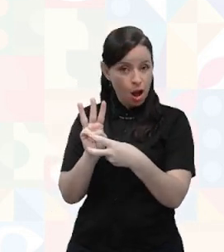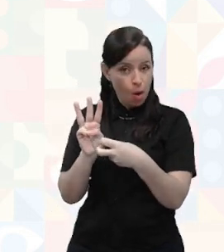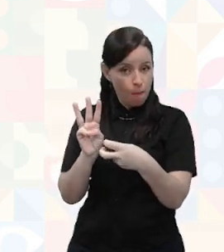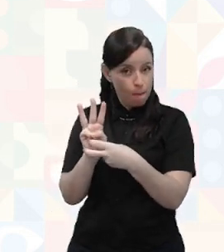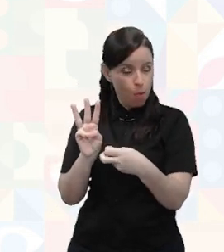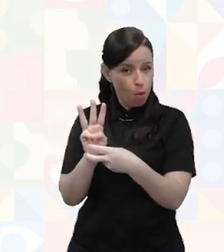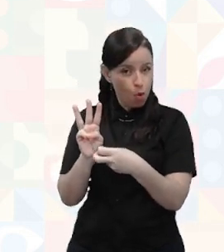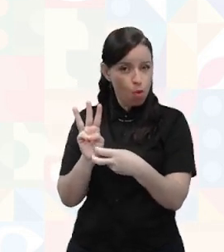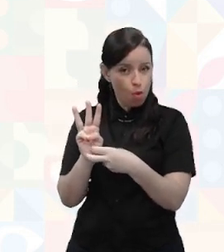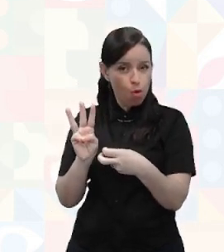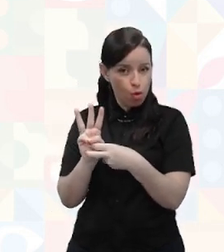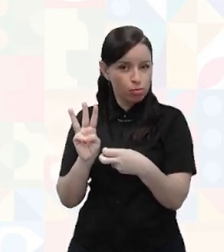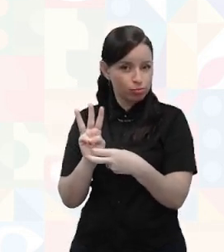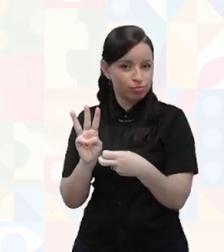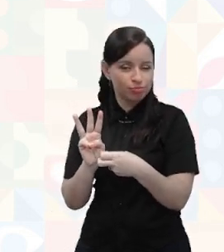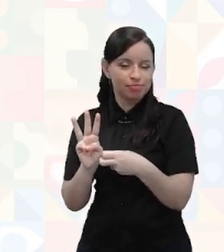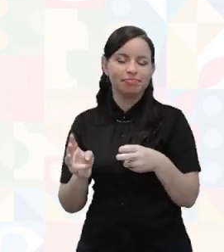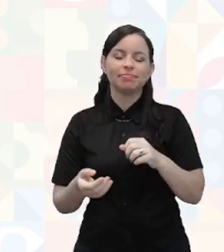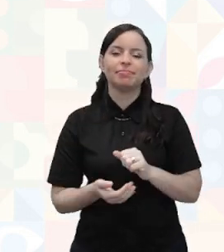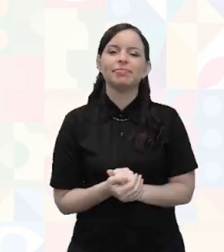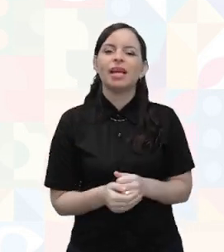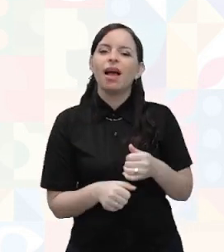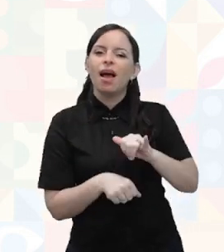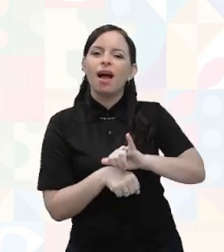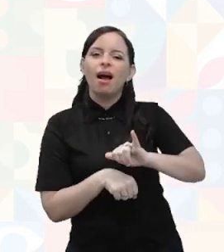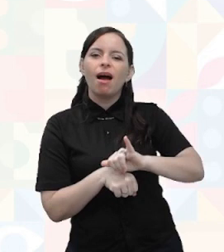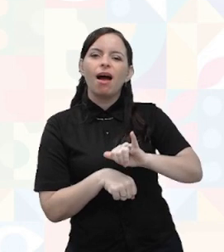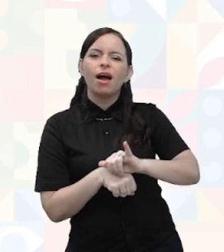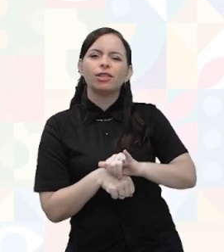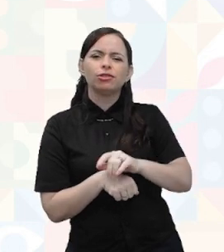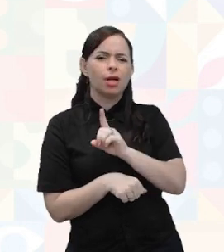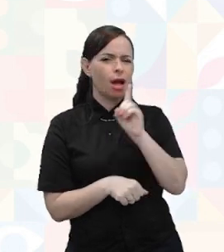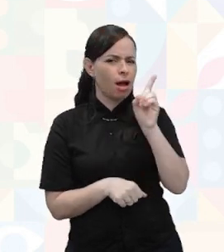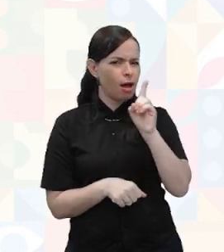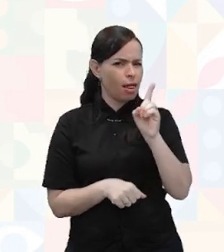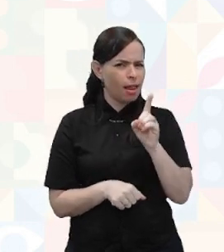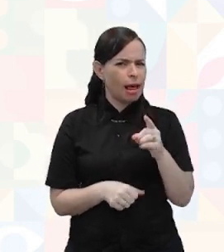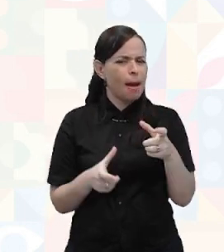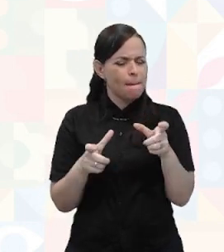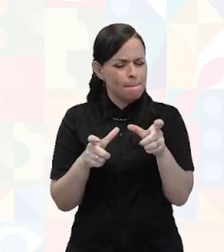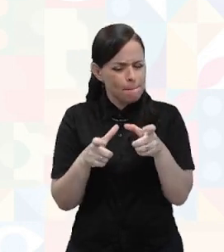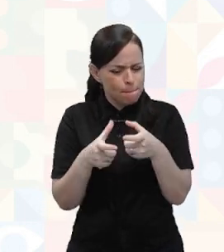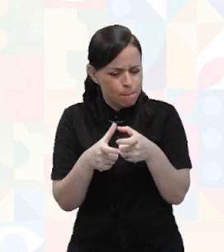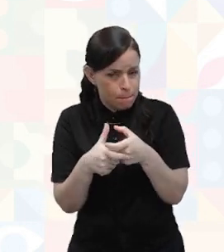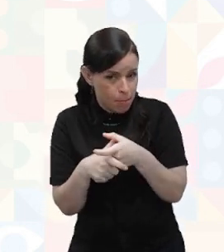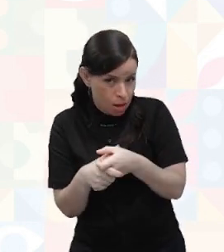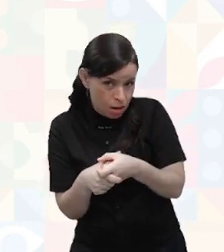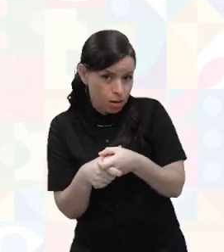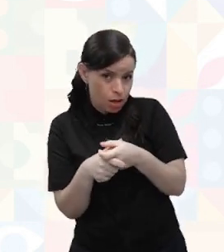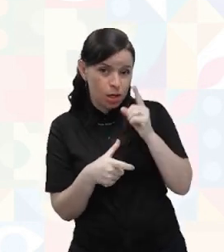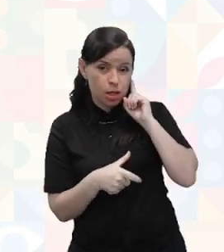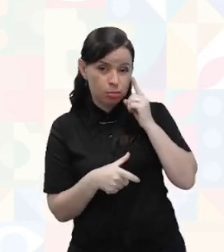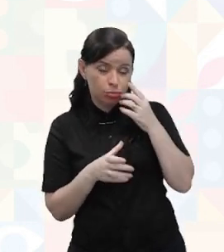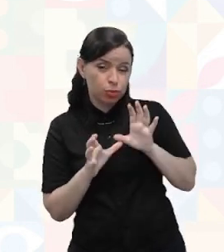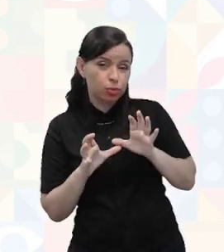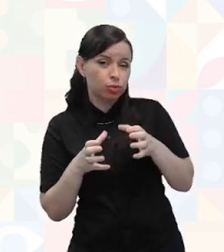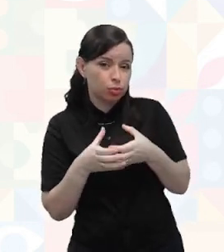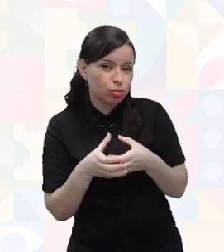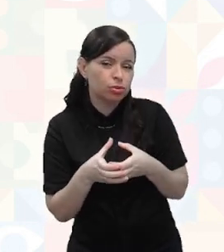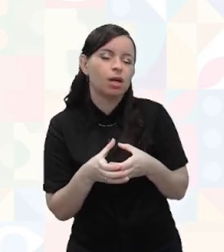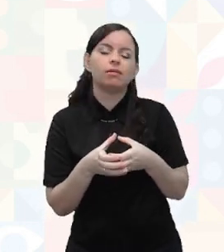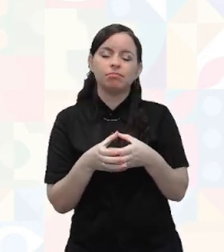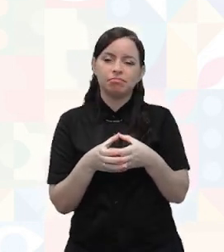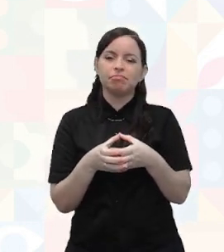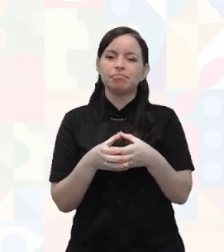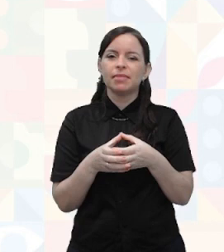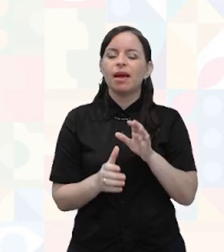do sul do Maranhão, como você já deve ter visto, e que tem uma população pequena de surdos, porém, é considerável que as